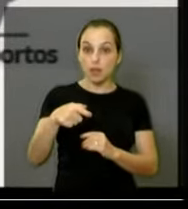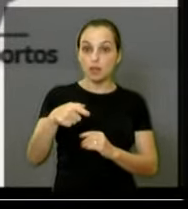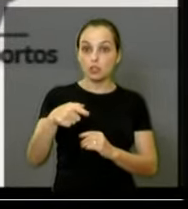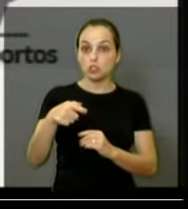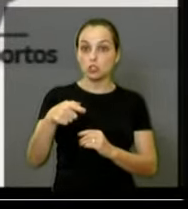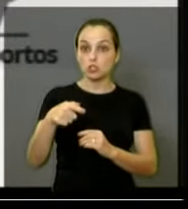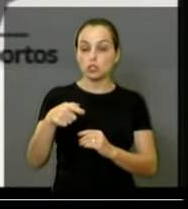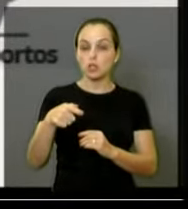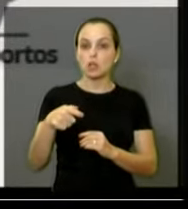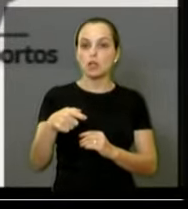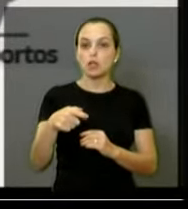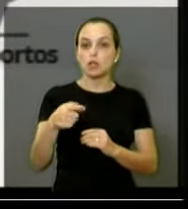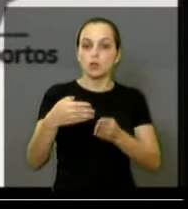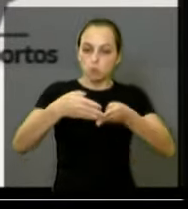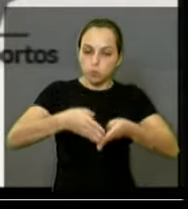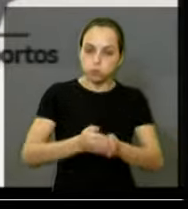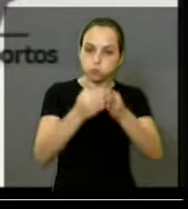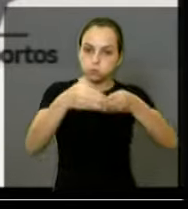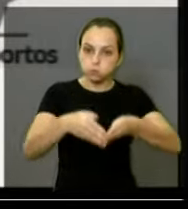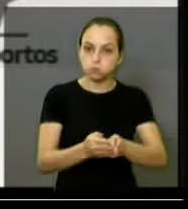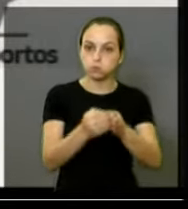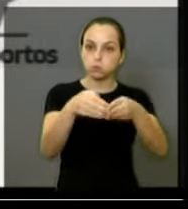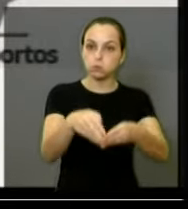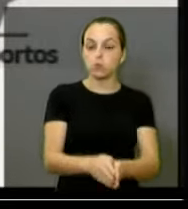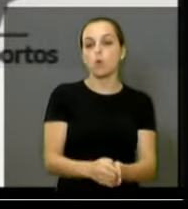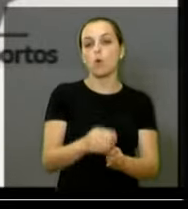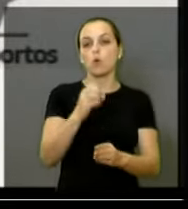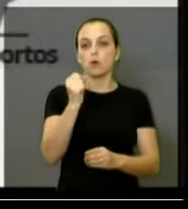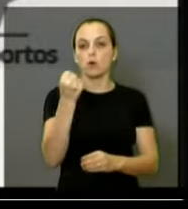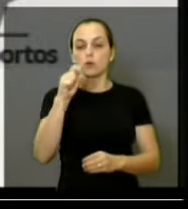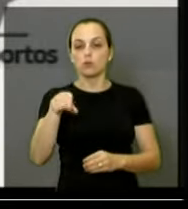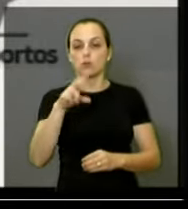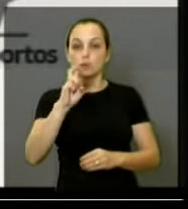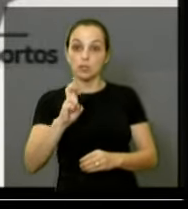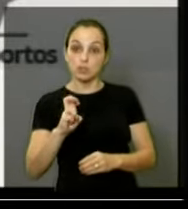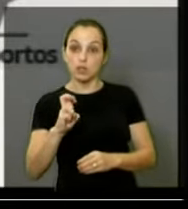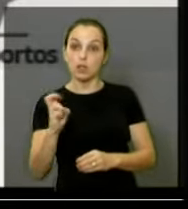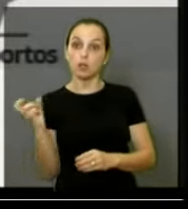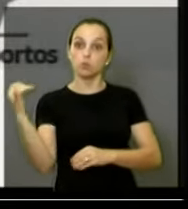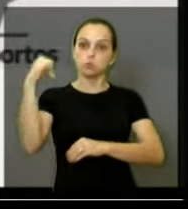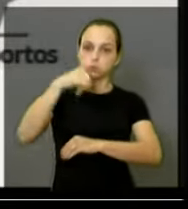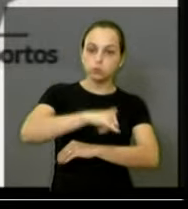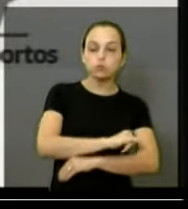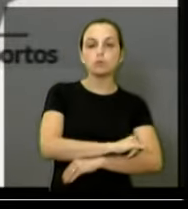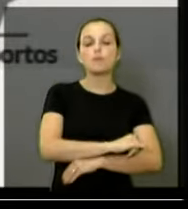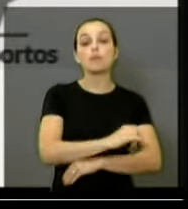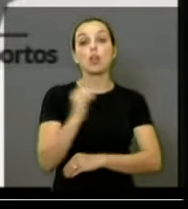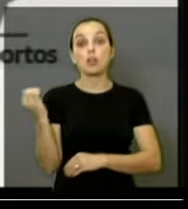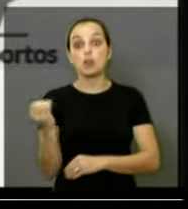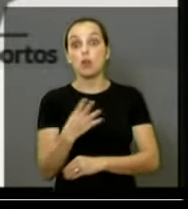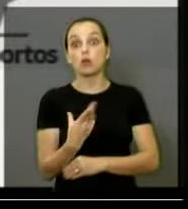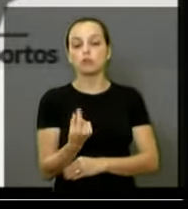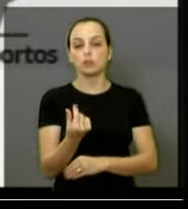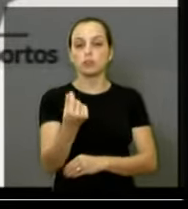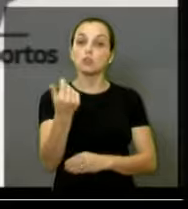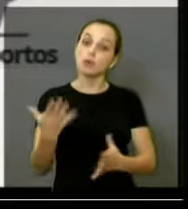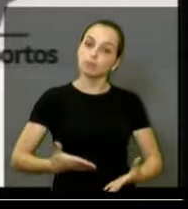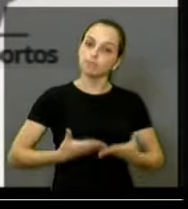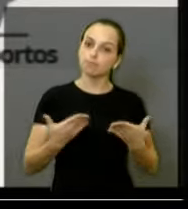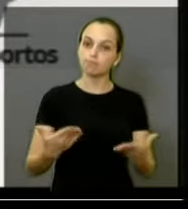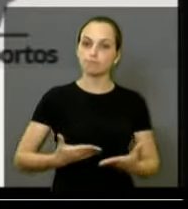em aeroportos. Então, acho que esses novos investimentos vão impulsionar